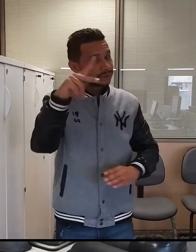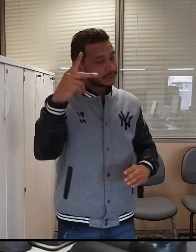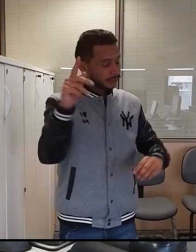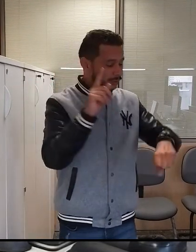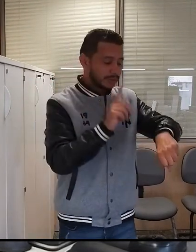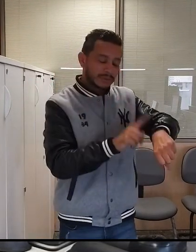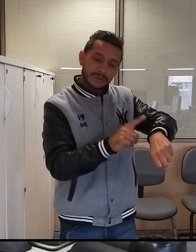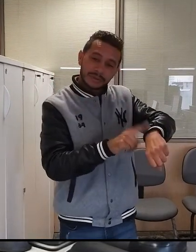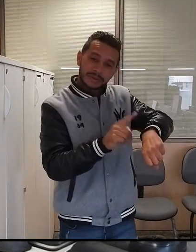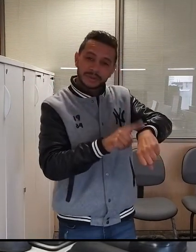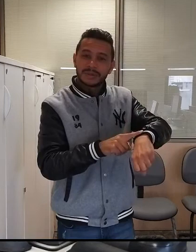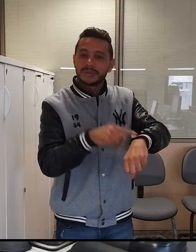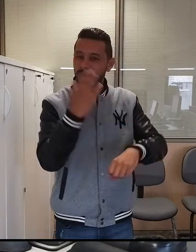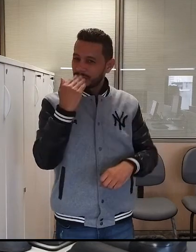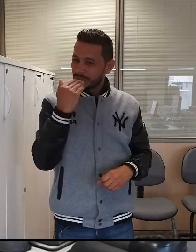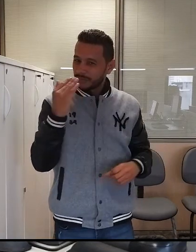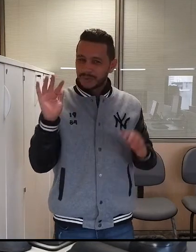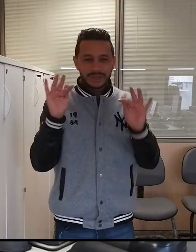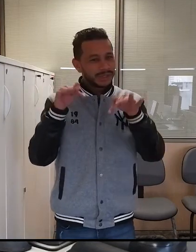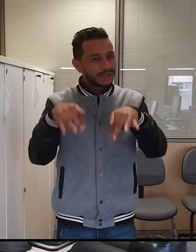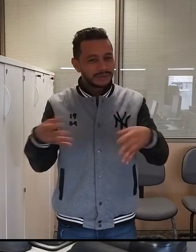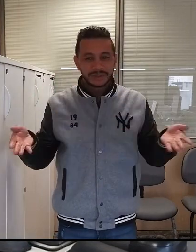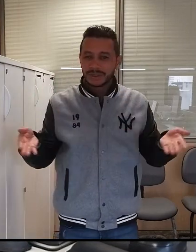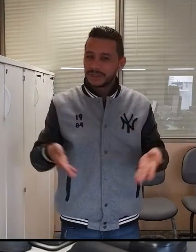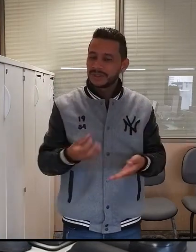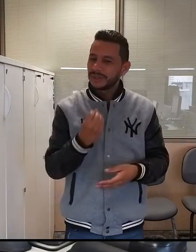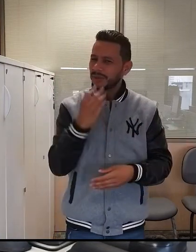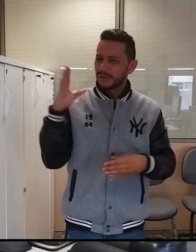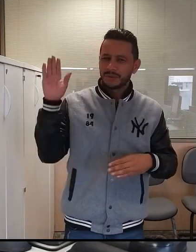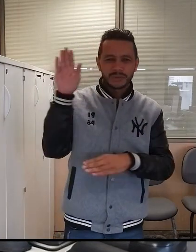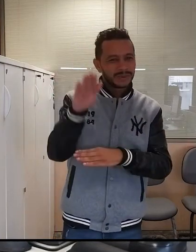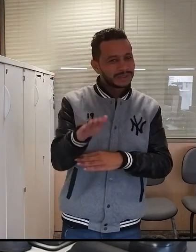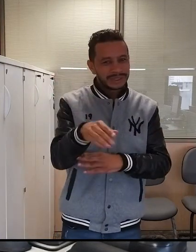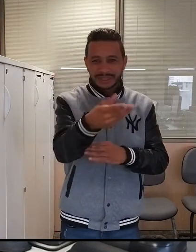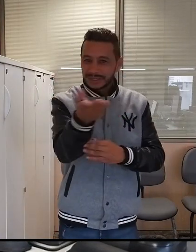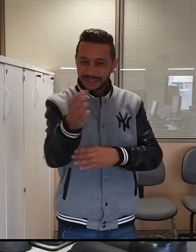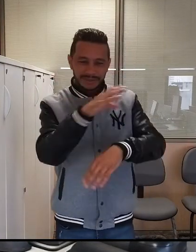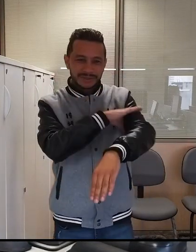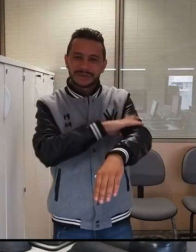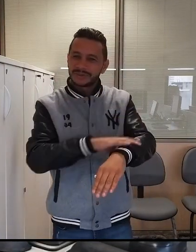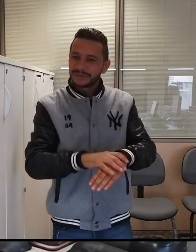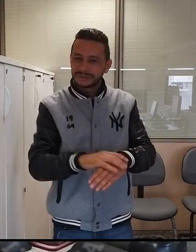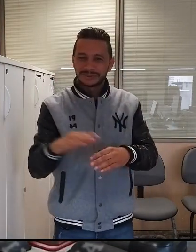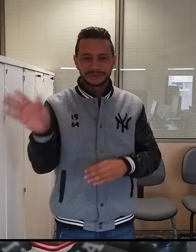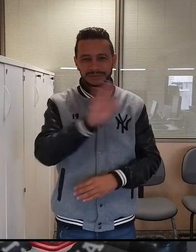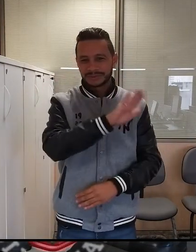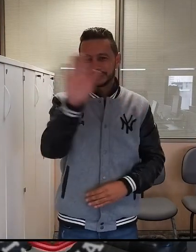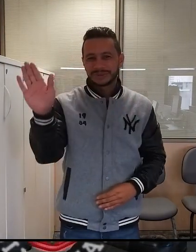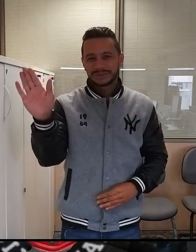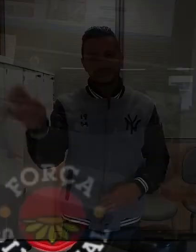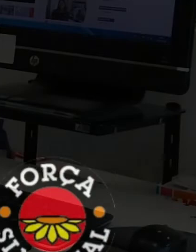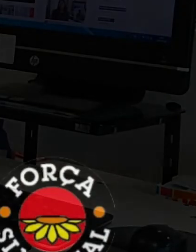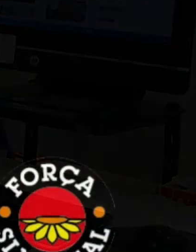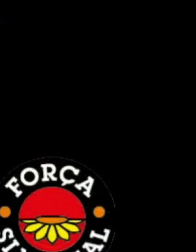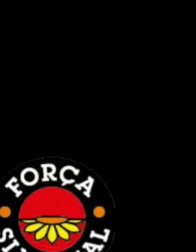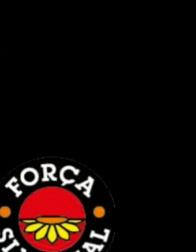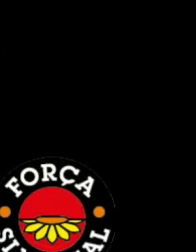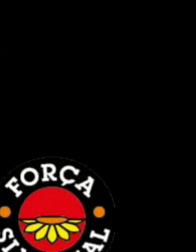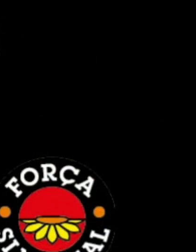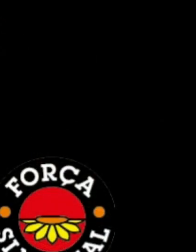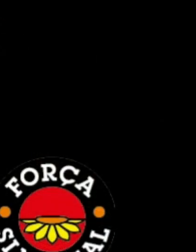Hora da Voia termina por aqui Tenha um ótimo fim de tarde, agasalhe-se bem e até amanhã! E aí E aí